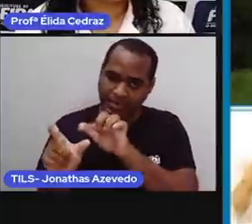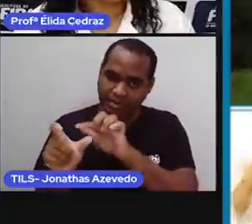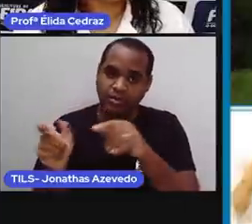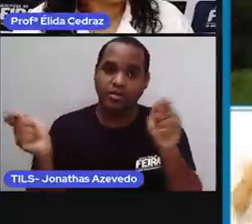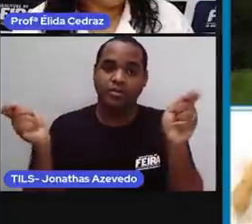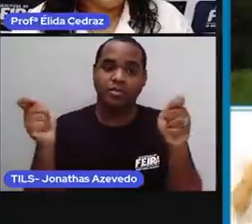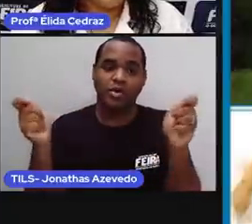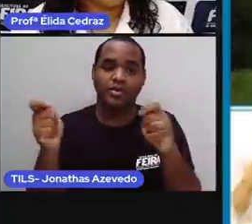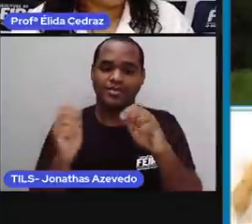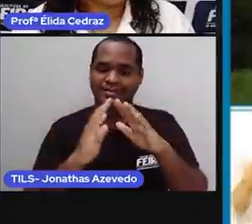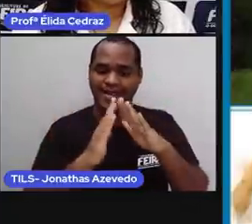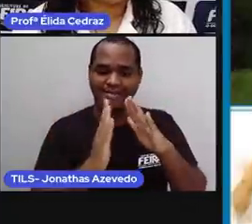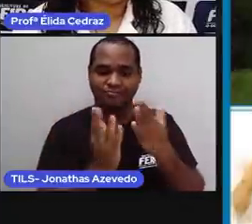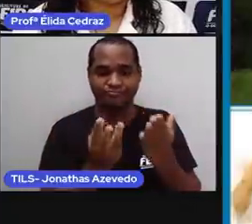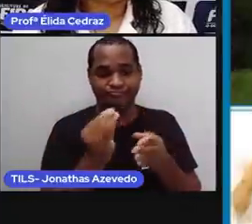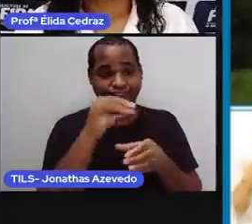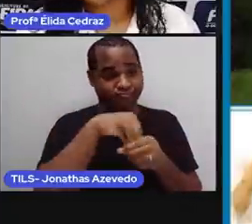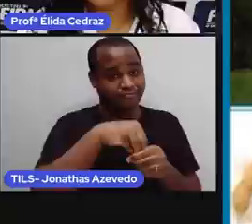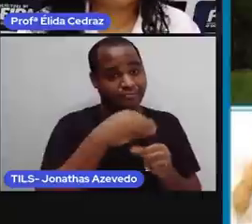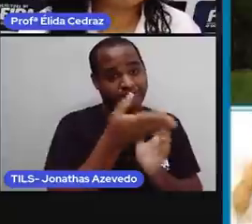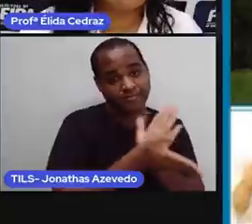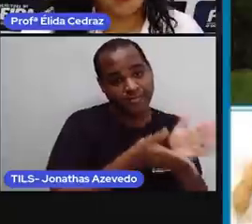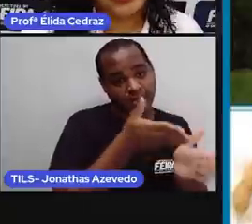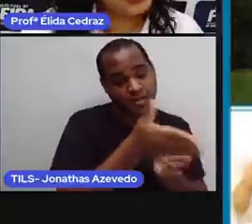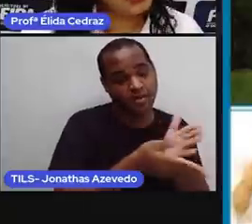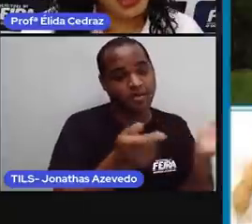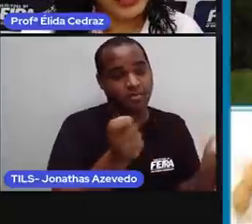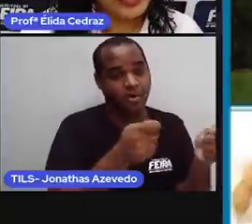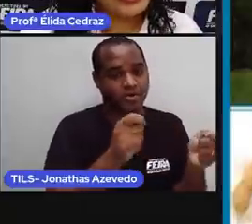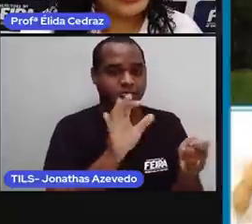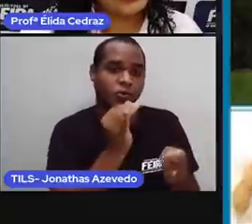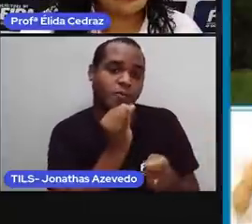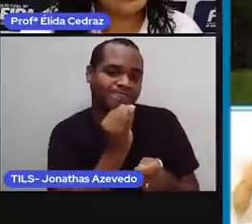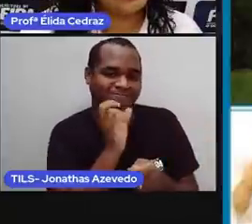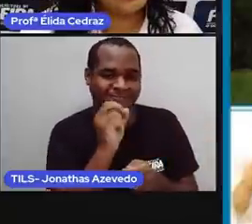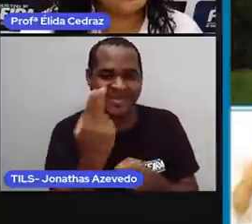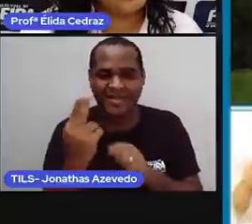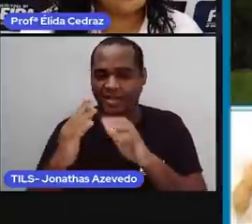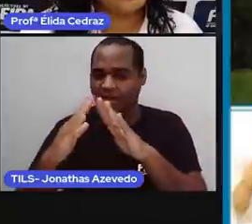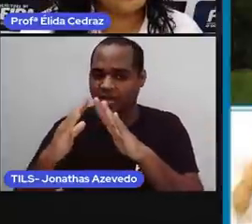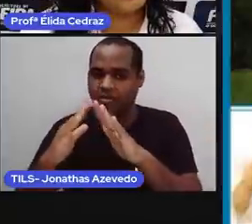pode criar, mas ele não põe dentro de casa?